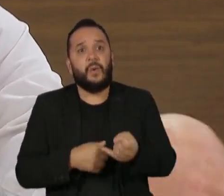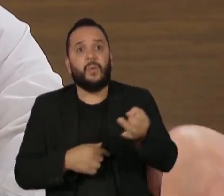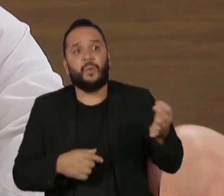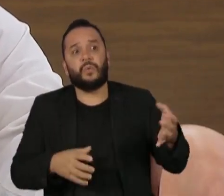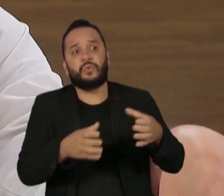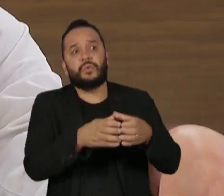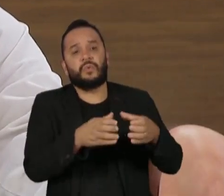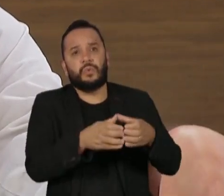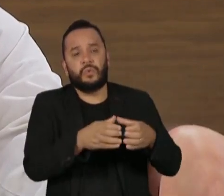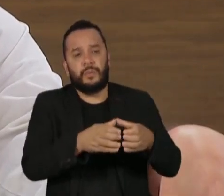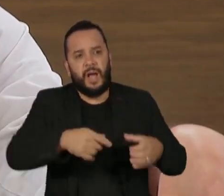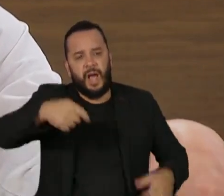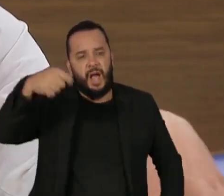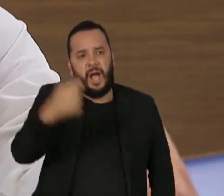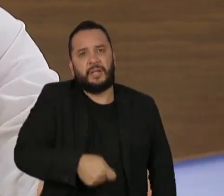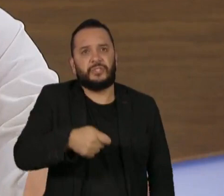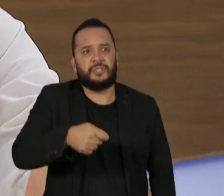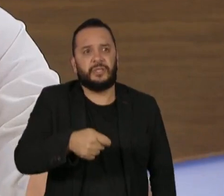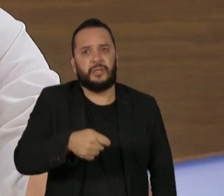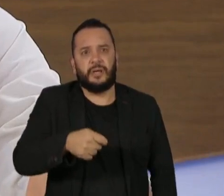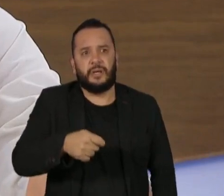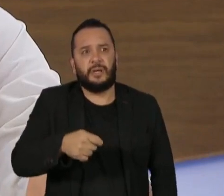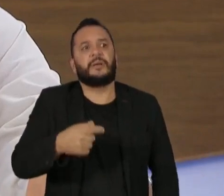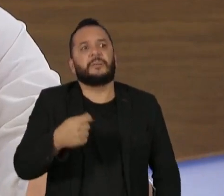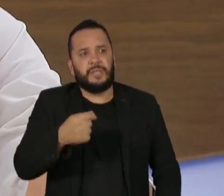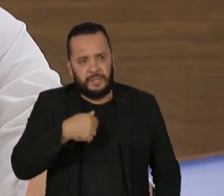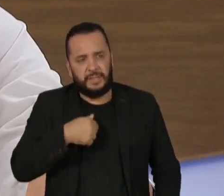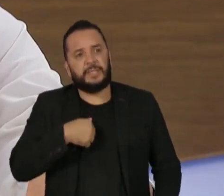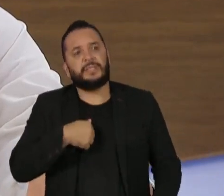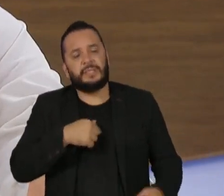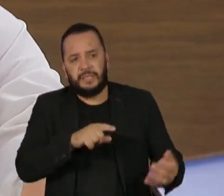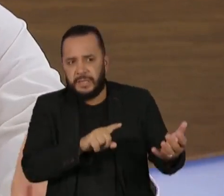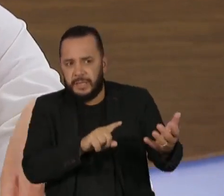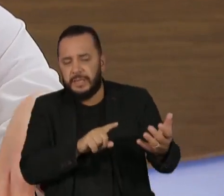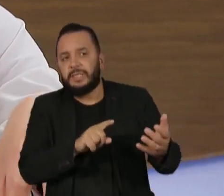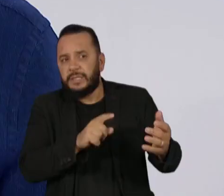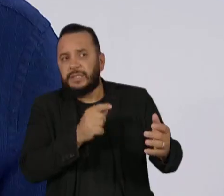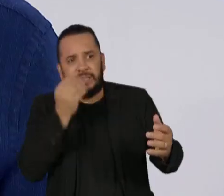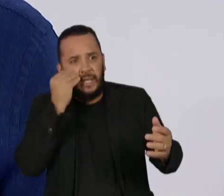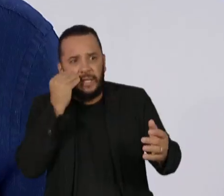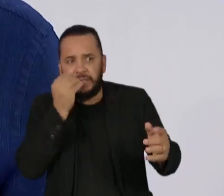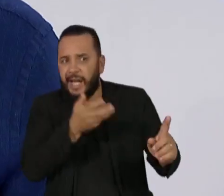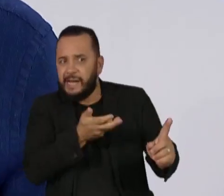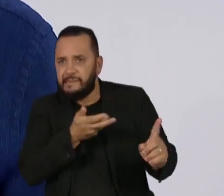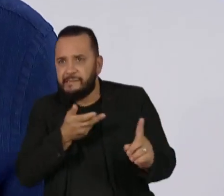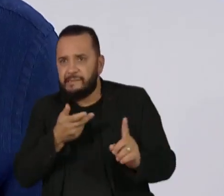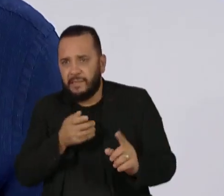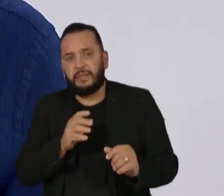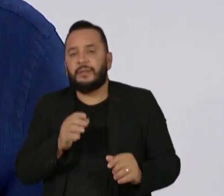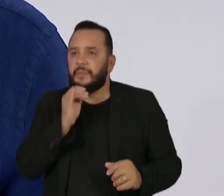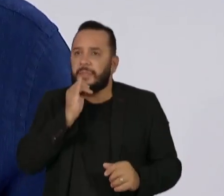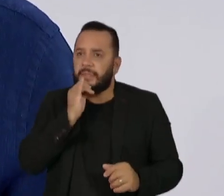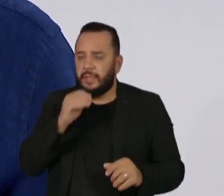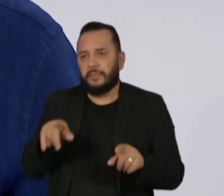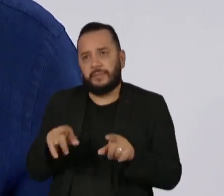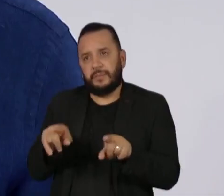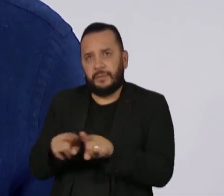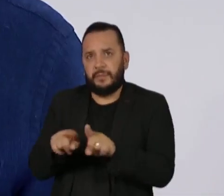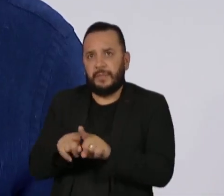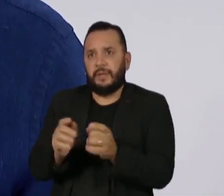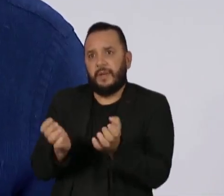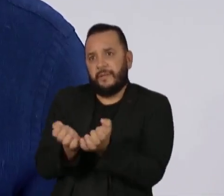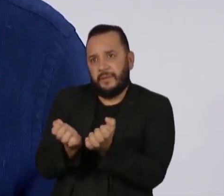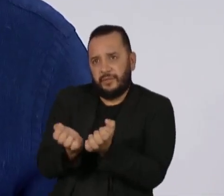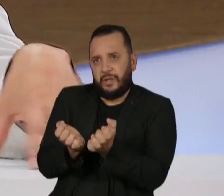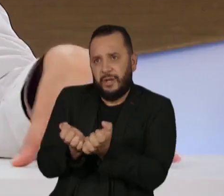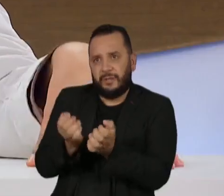não só os mais radicais, mas alguns que são da base do bolsonarismo. Então, os evangélicos e eu olharia também